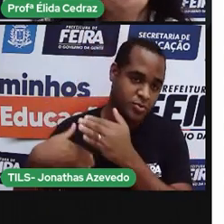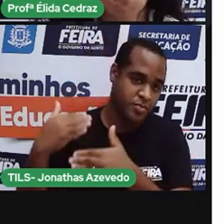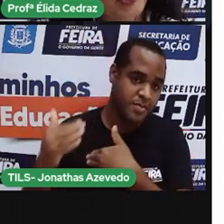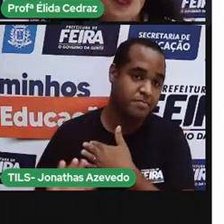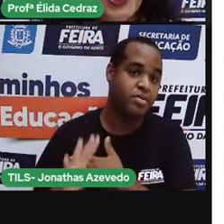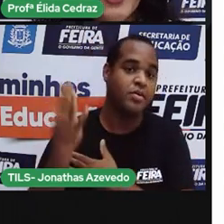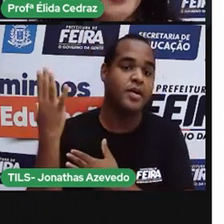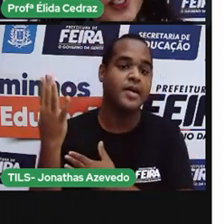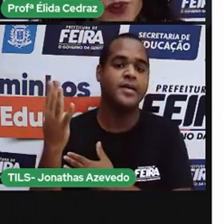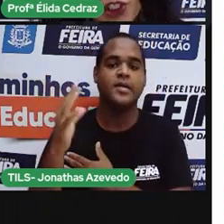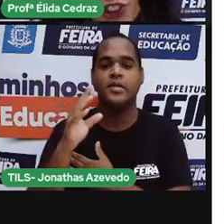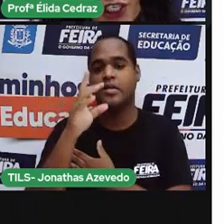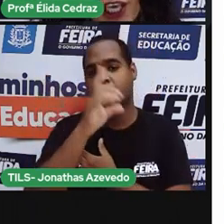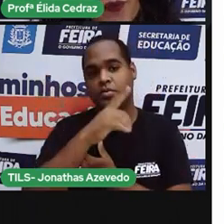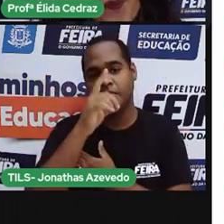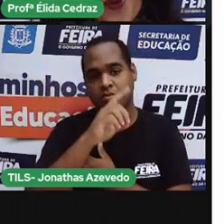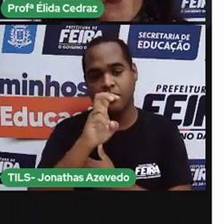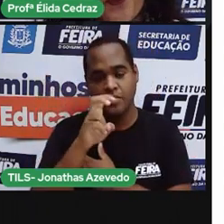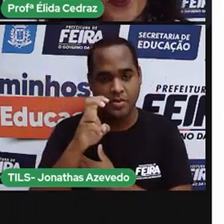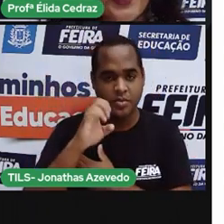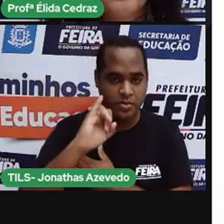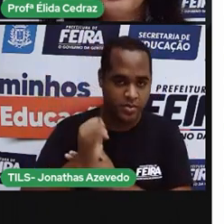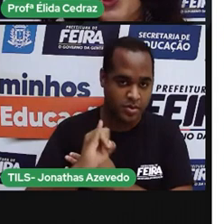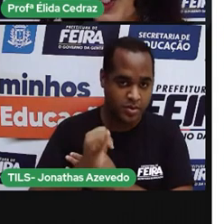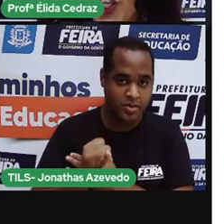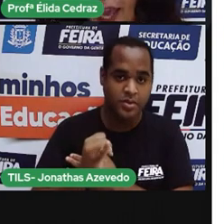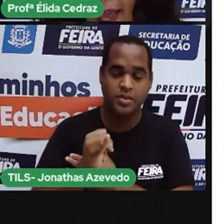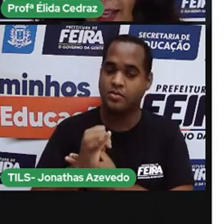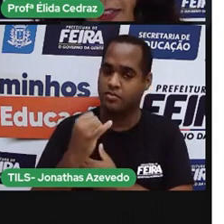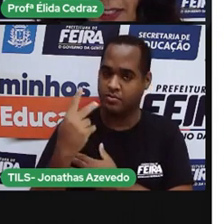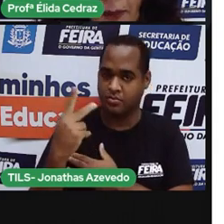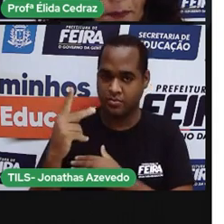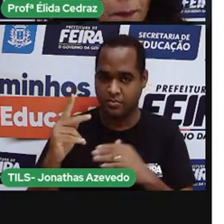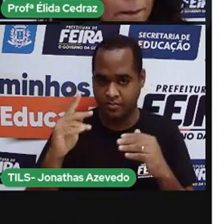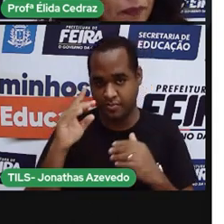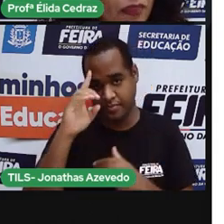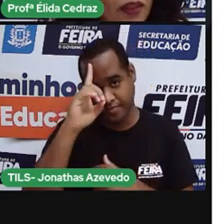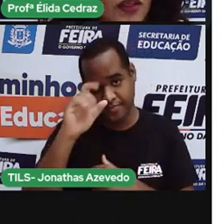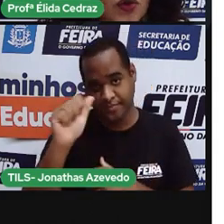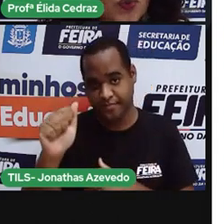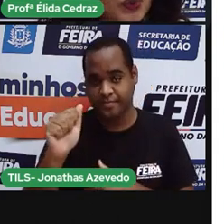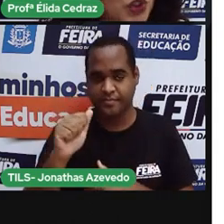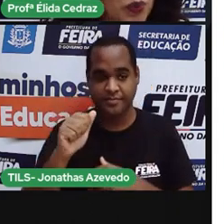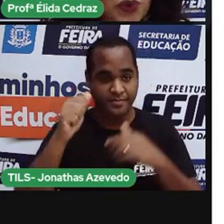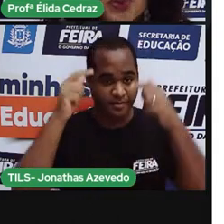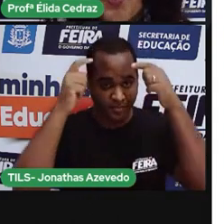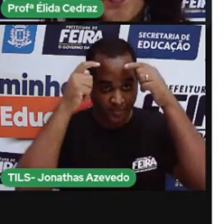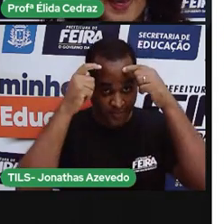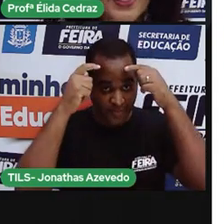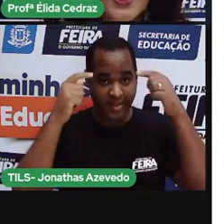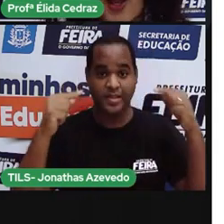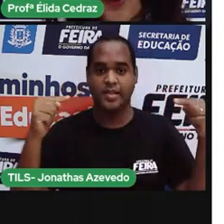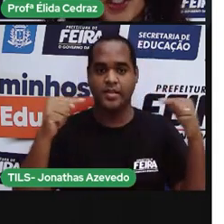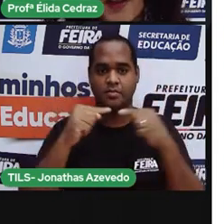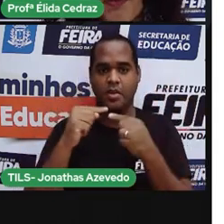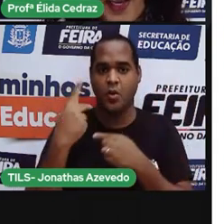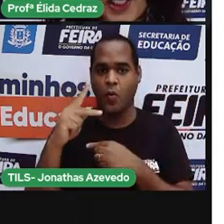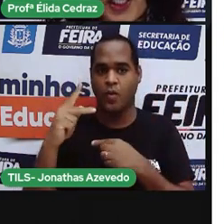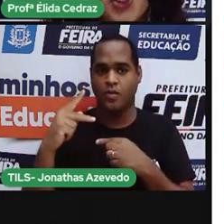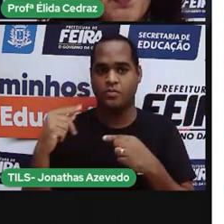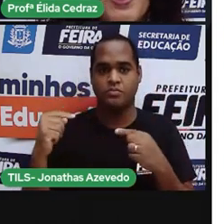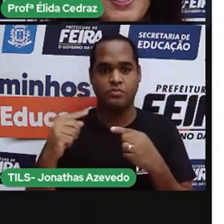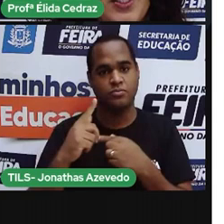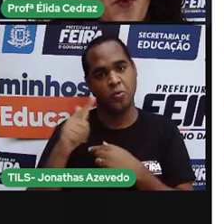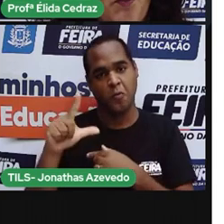domingo, depois do dia 5 de janeiro, porque é o dia de reis. Um dos pontos mais altos da